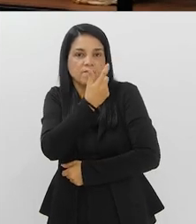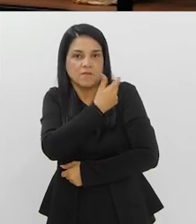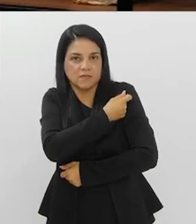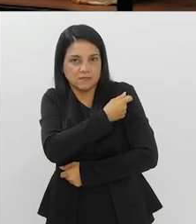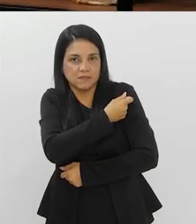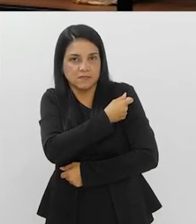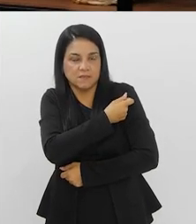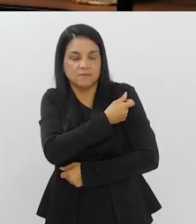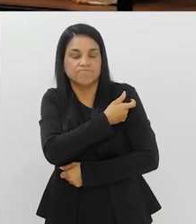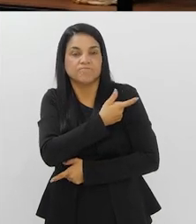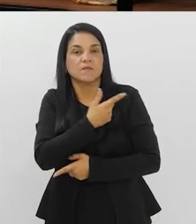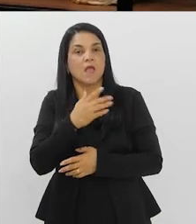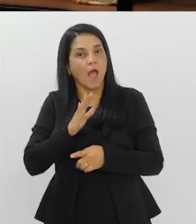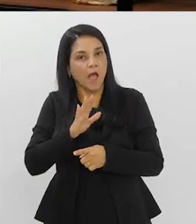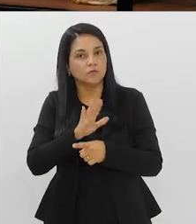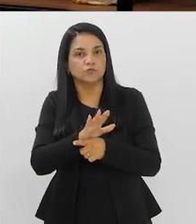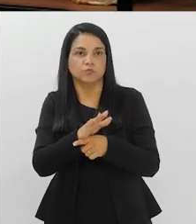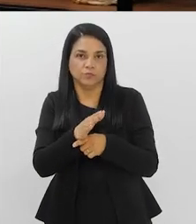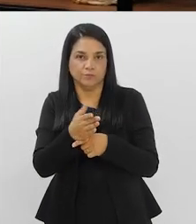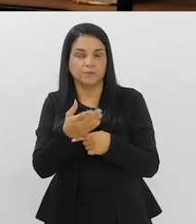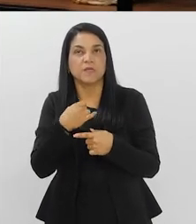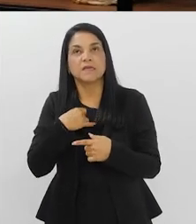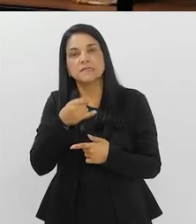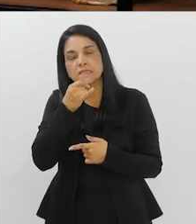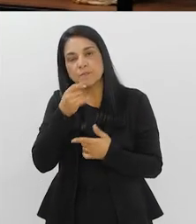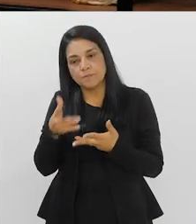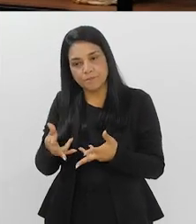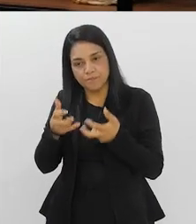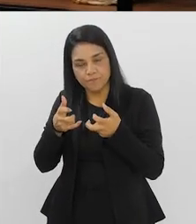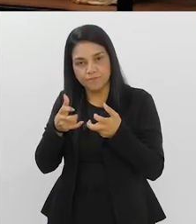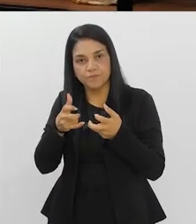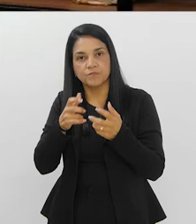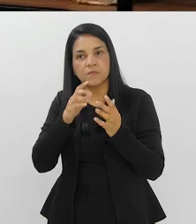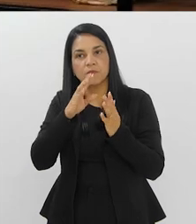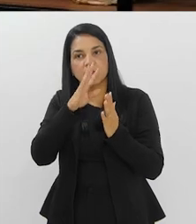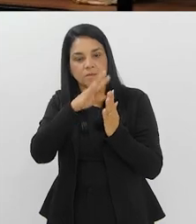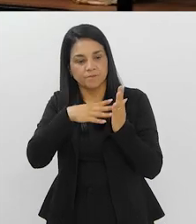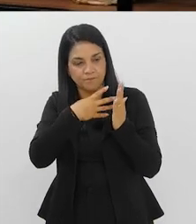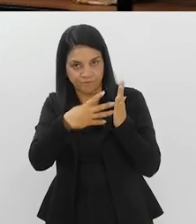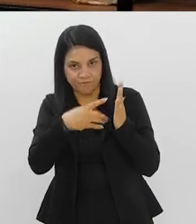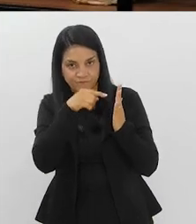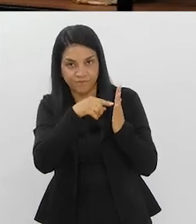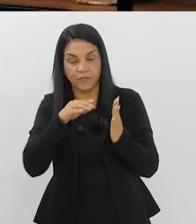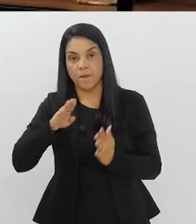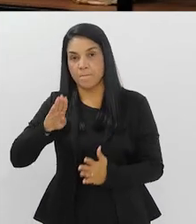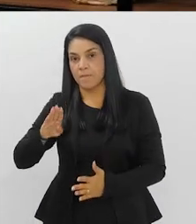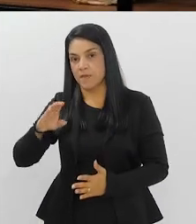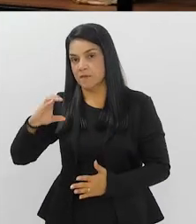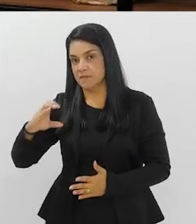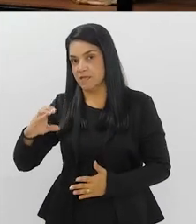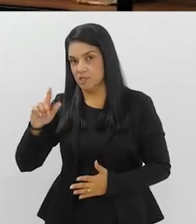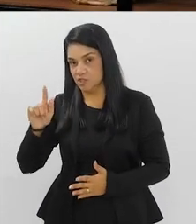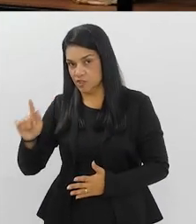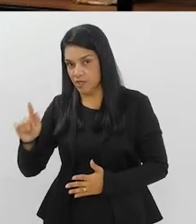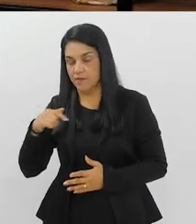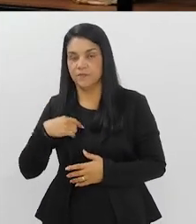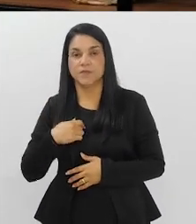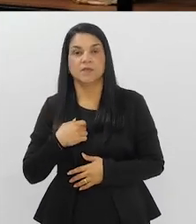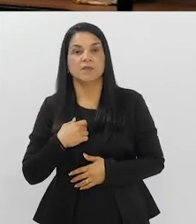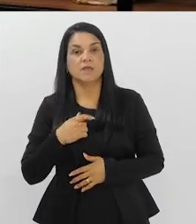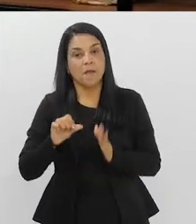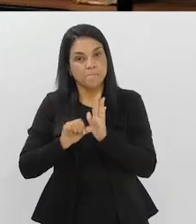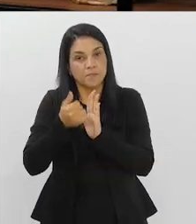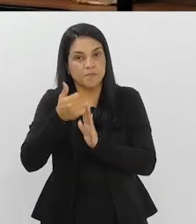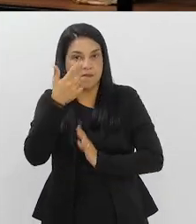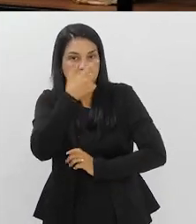da vacina ajuda muito. A gente observa que, por exemplo, a cobertura vacinal para a BCG e da primeira dose